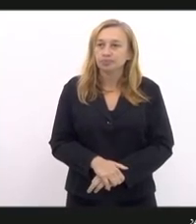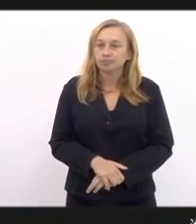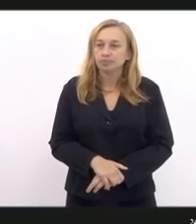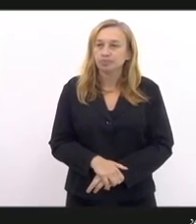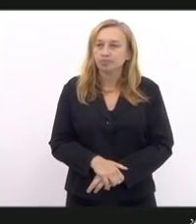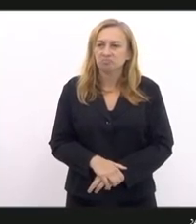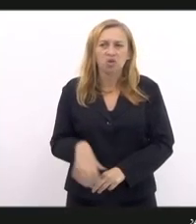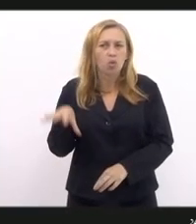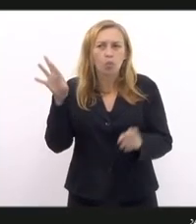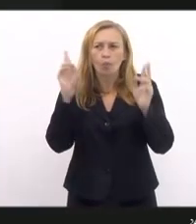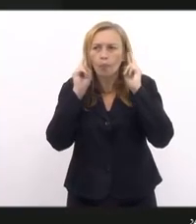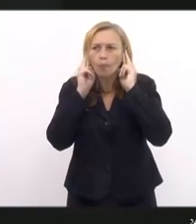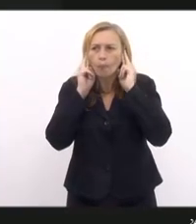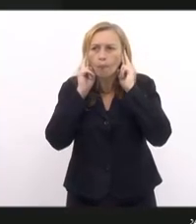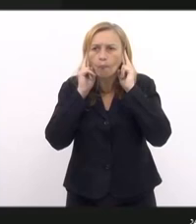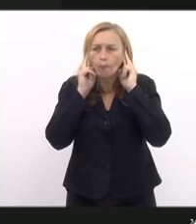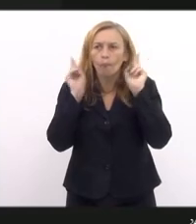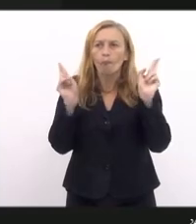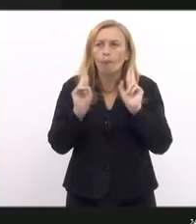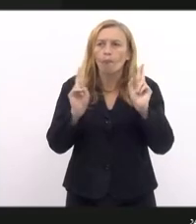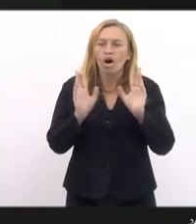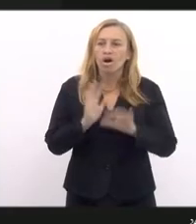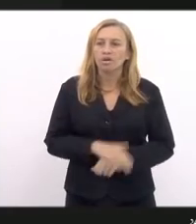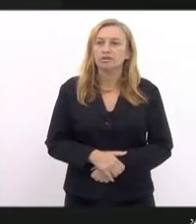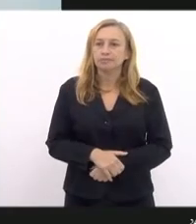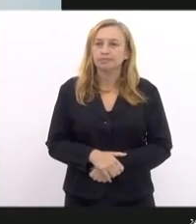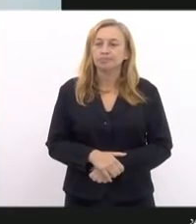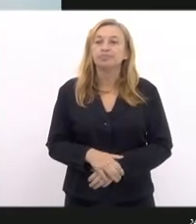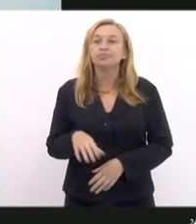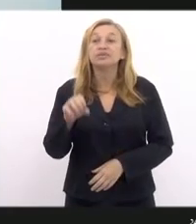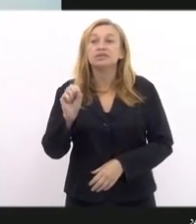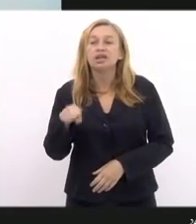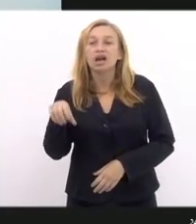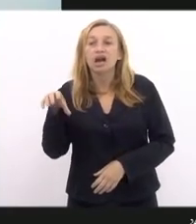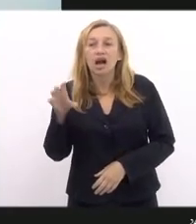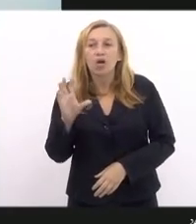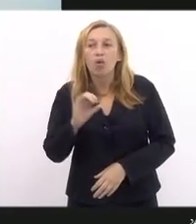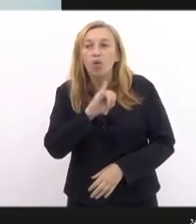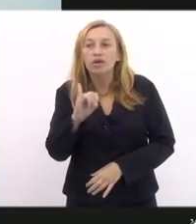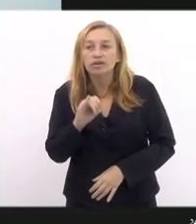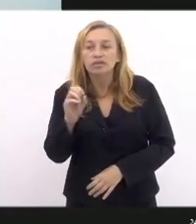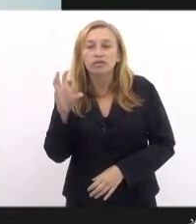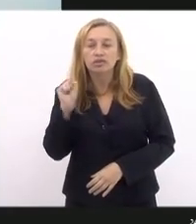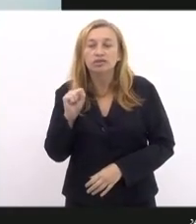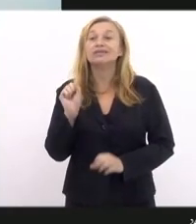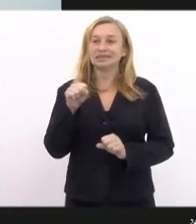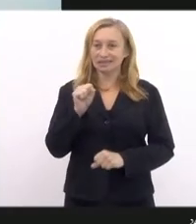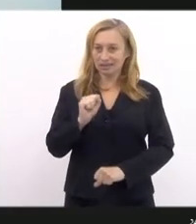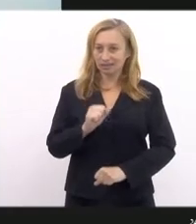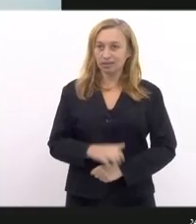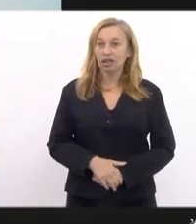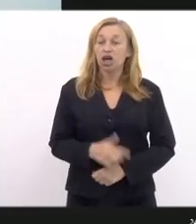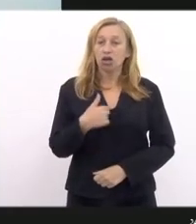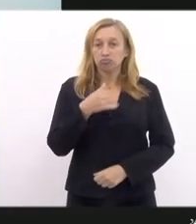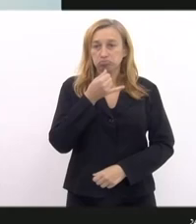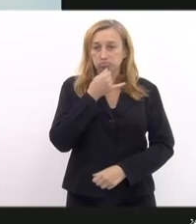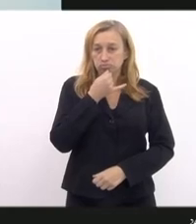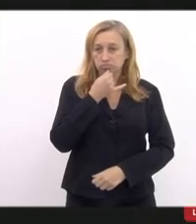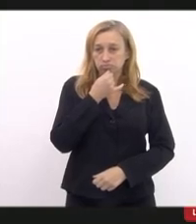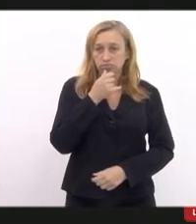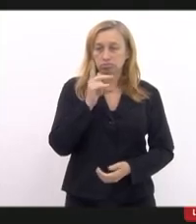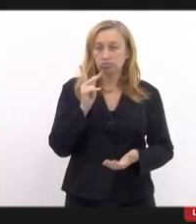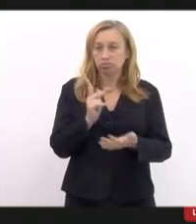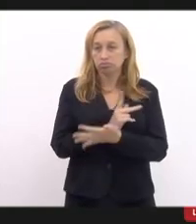Eu ainda não estou ouvindo. Oi. Tirei, tirei, tirei. Agora sim, agora sim, agora sim. Então, eu estou muito triste com o que